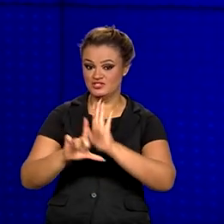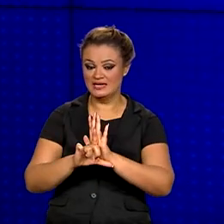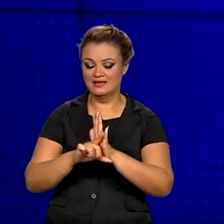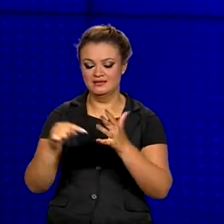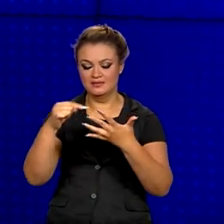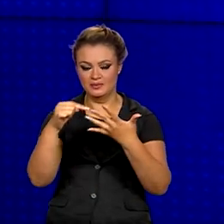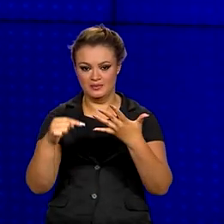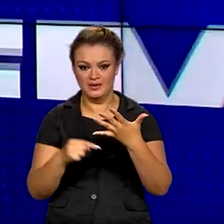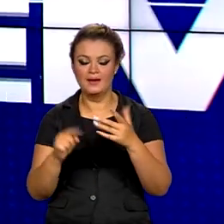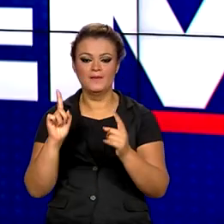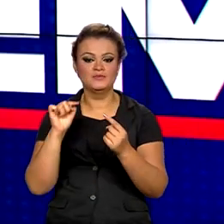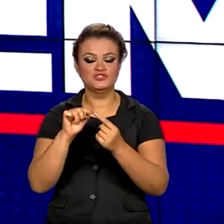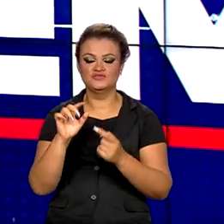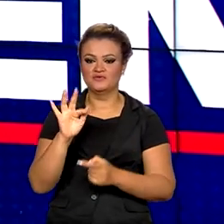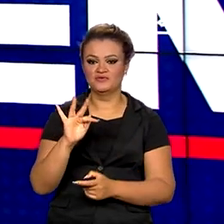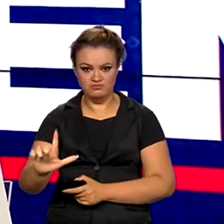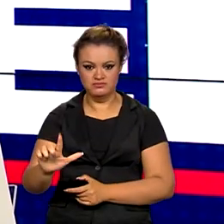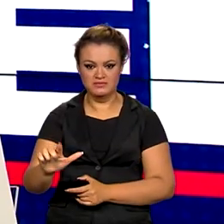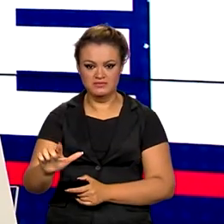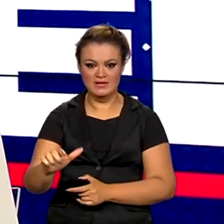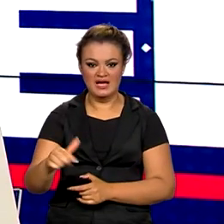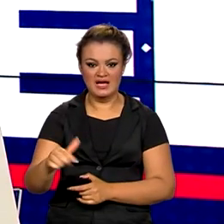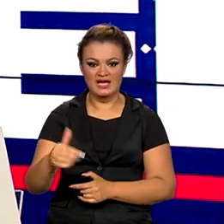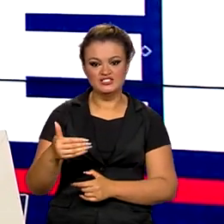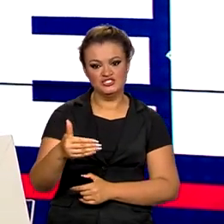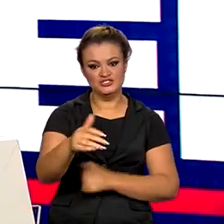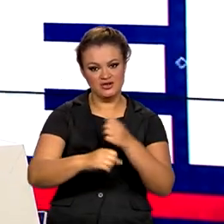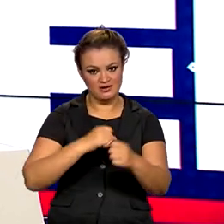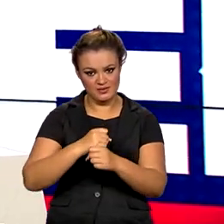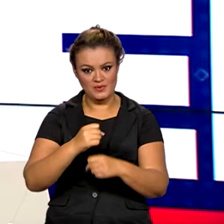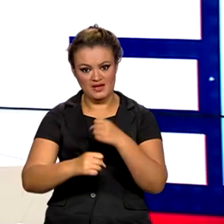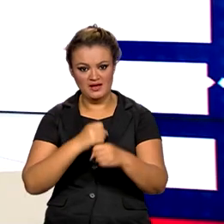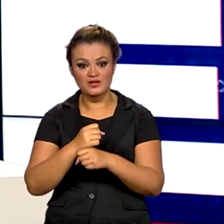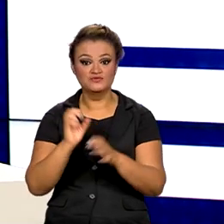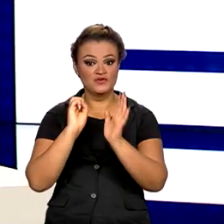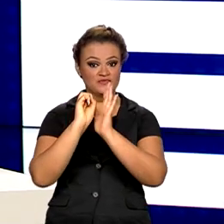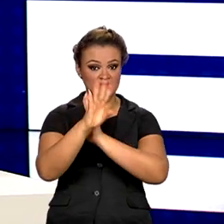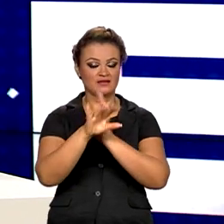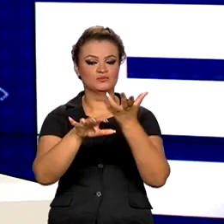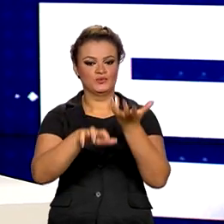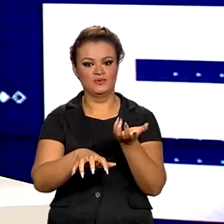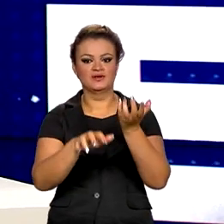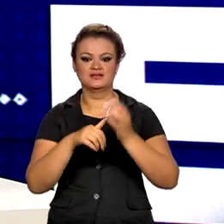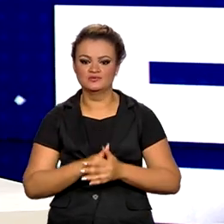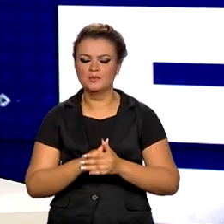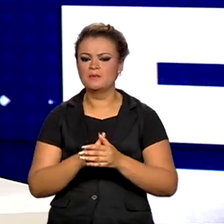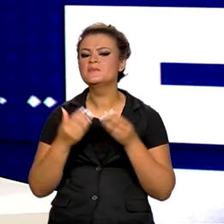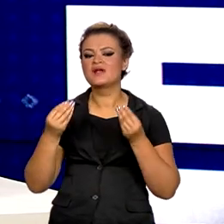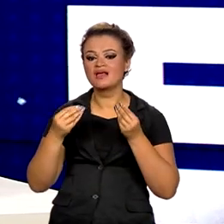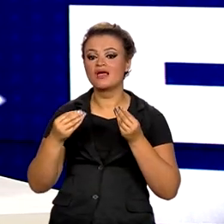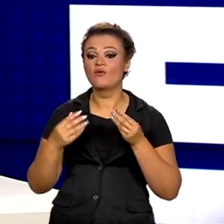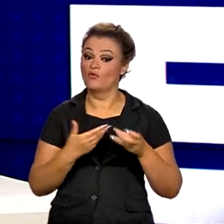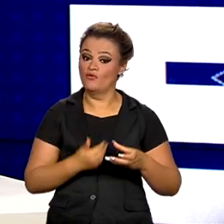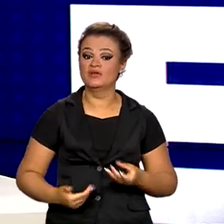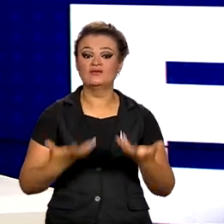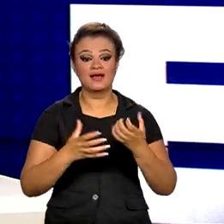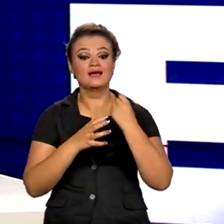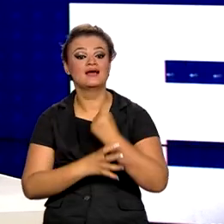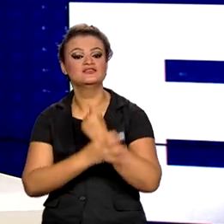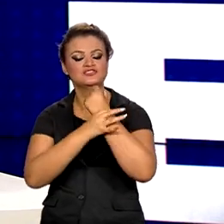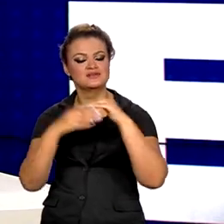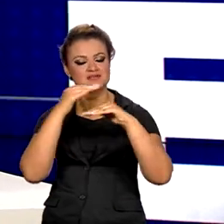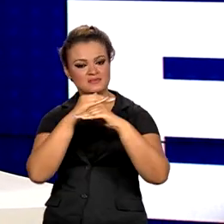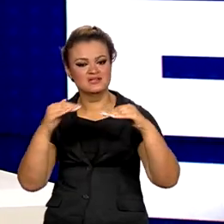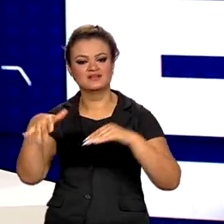estabelece as novas metas fiscais do país nos anos foi encaminhado ao Congresso. O objetivo do governo é garantir a